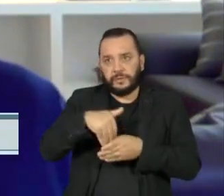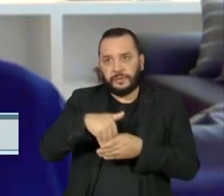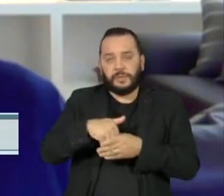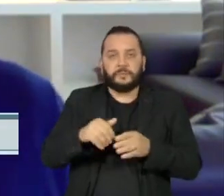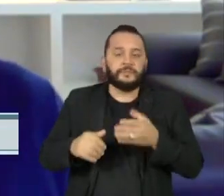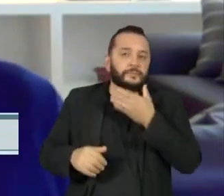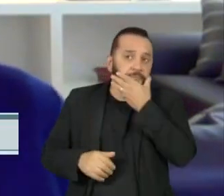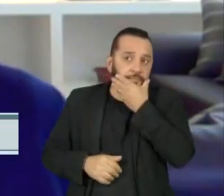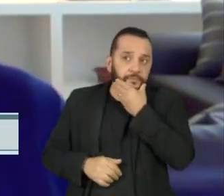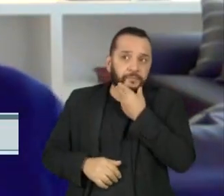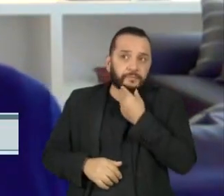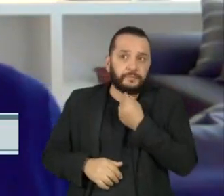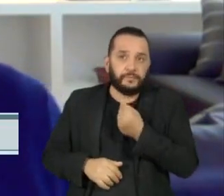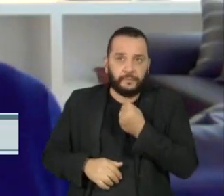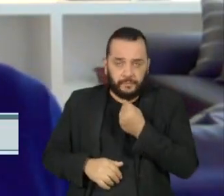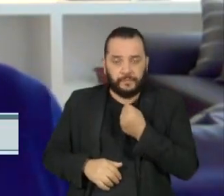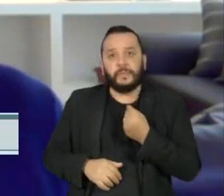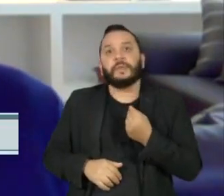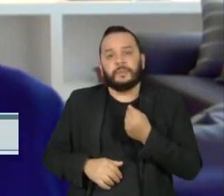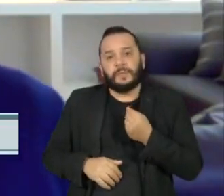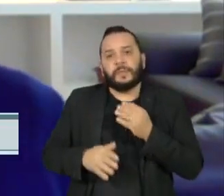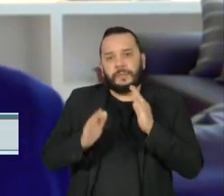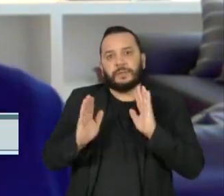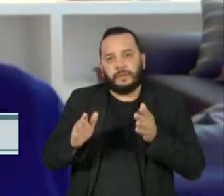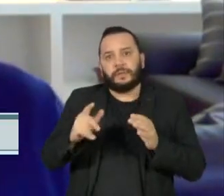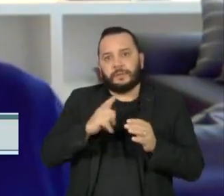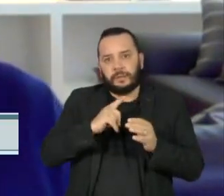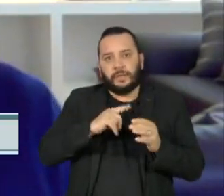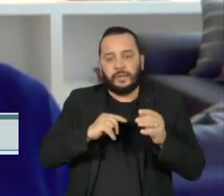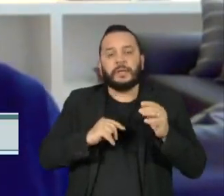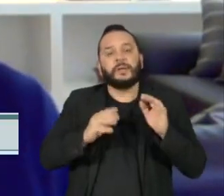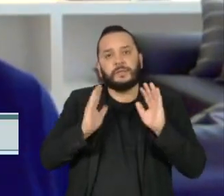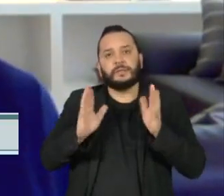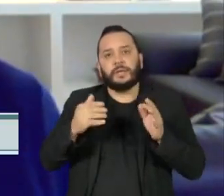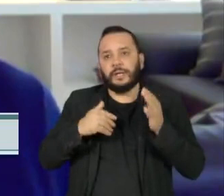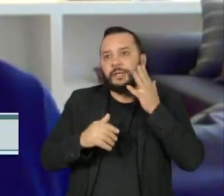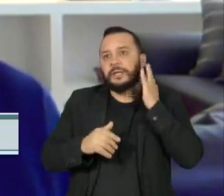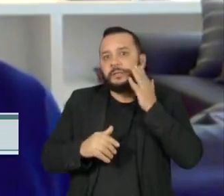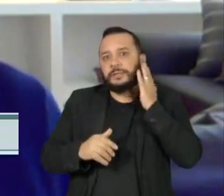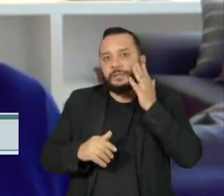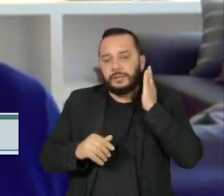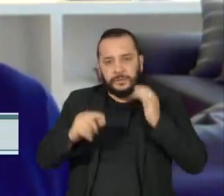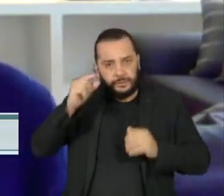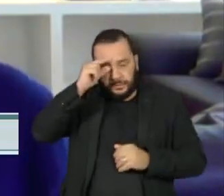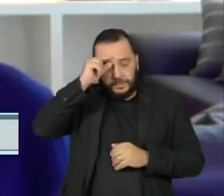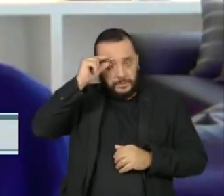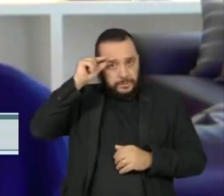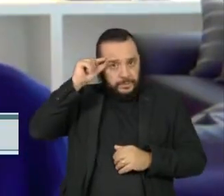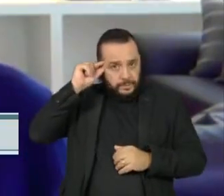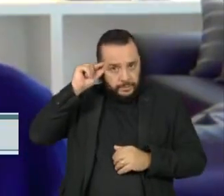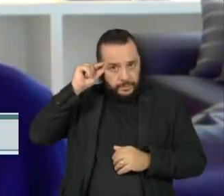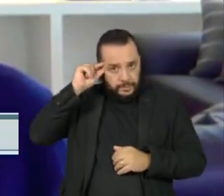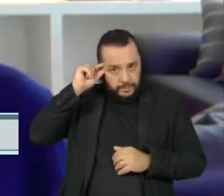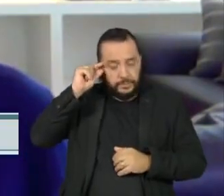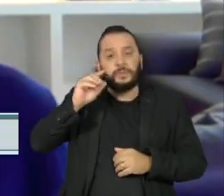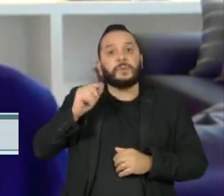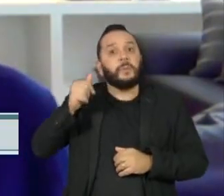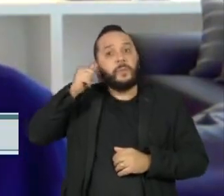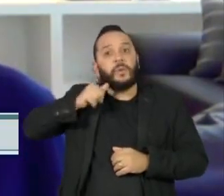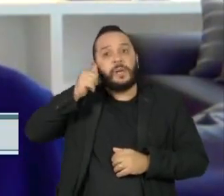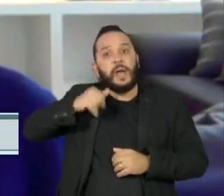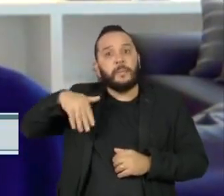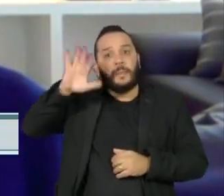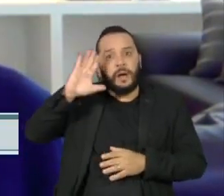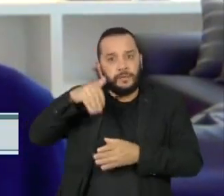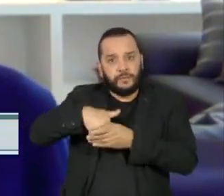homens, Tarcísio está à frente de Rodrigo Garcia. Entre as mulheres, Rodrigo Garcia está à frente de Tarcísio. A eleição para governador em